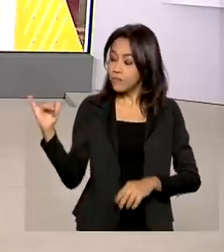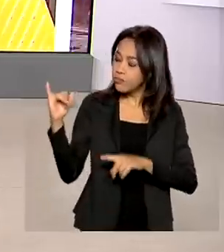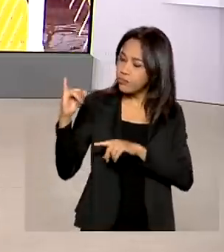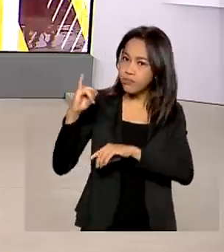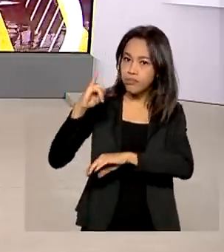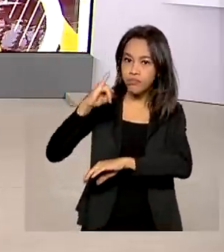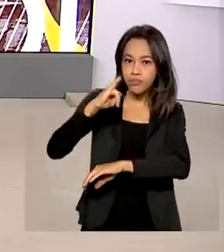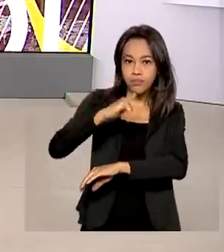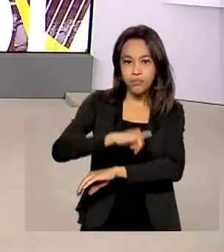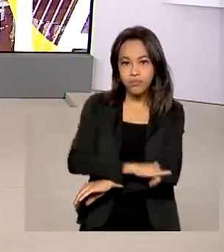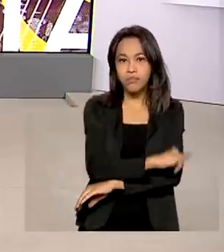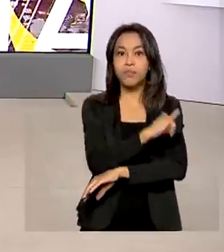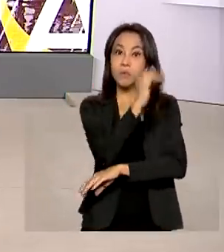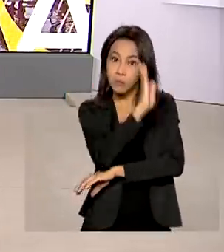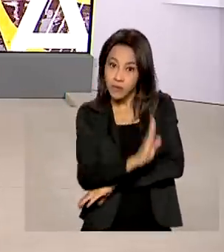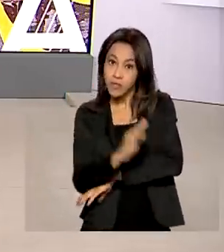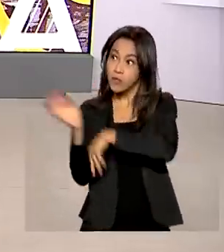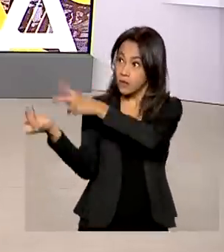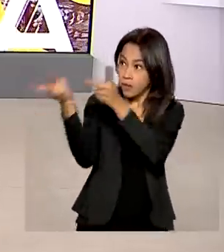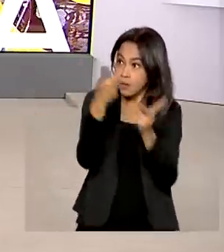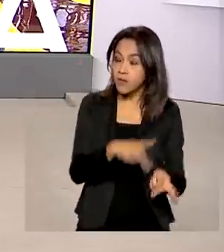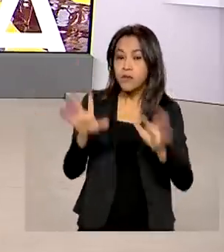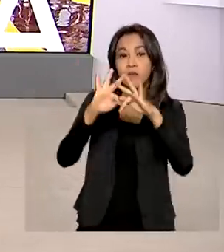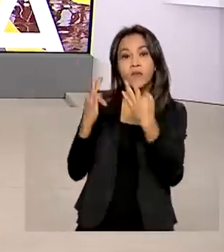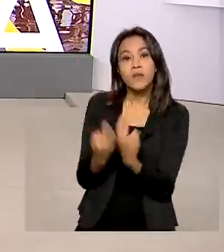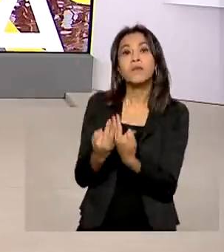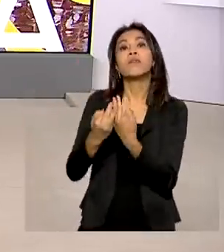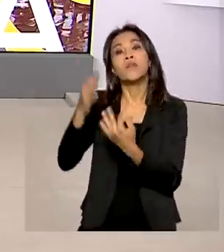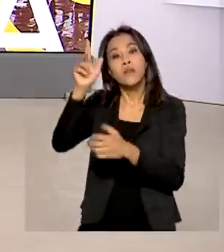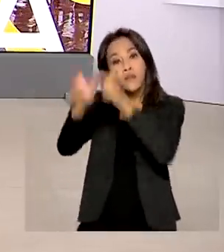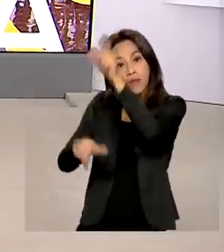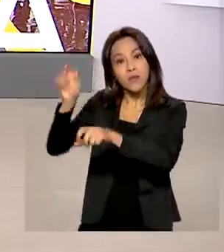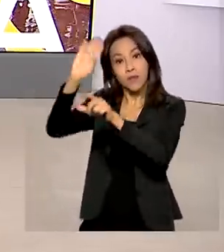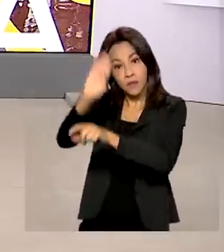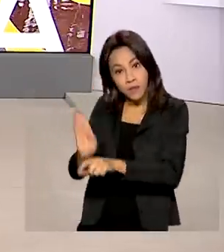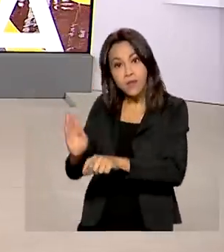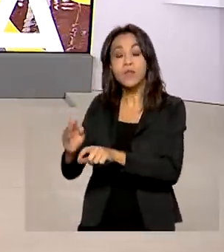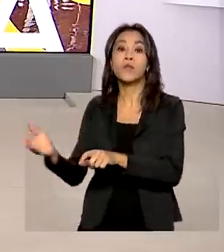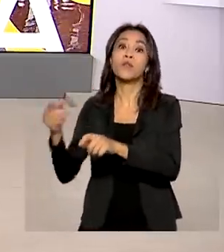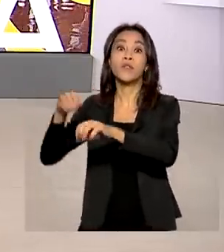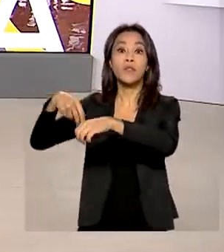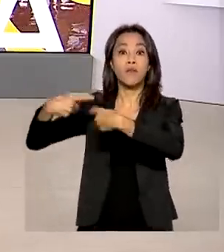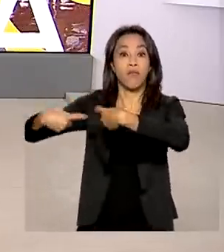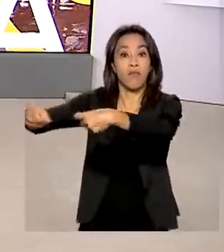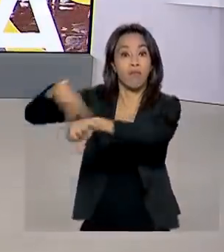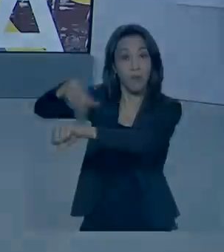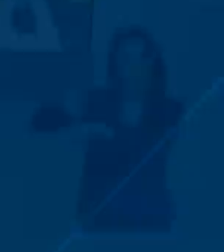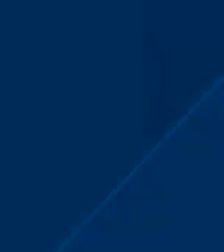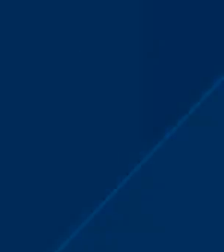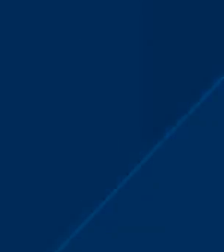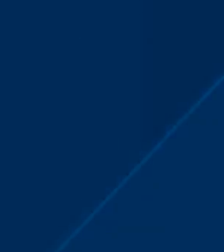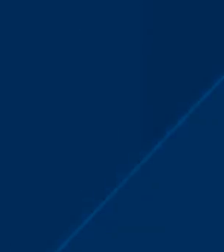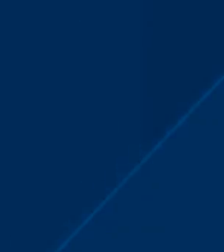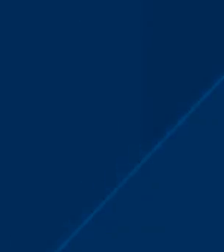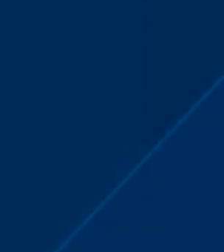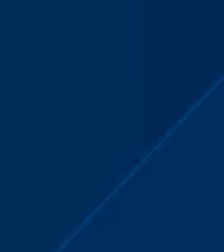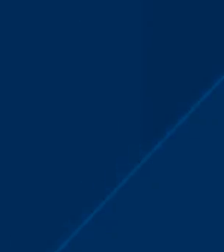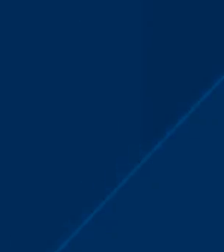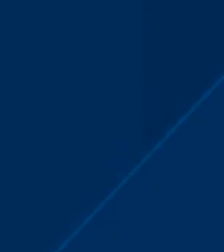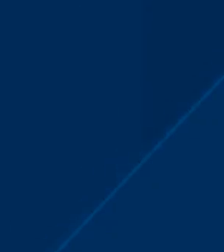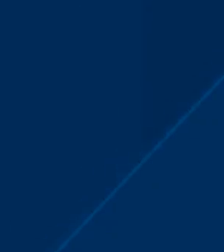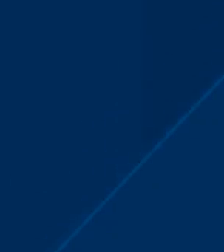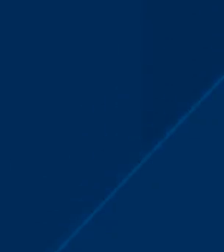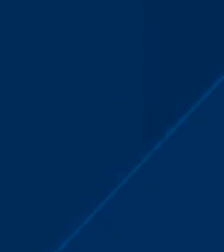Força Aérea trazendo brasileiros e familiares que estavam na Ucrânia já está no Brasil. Chegou no início da manhã a